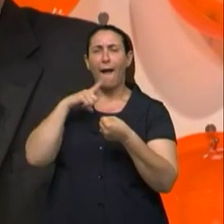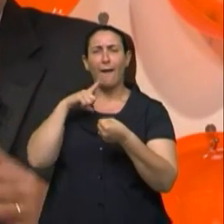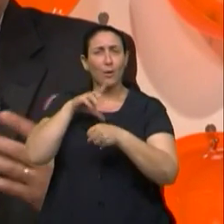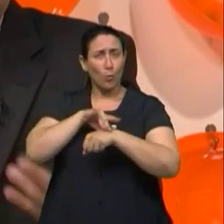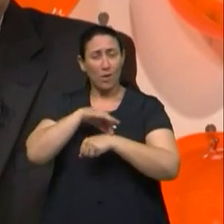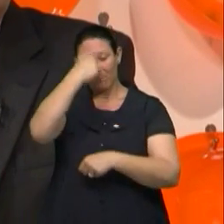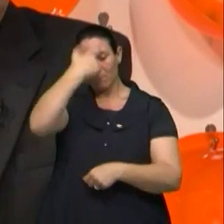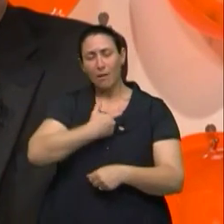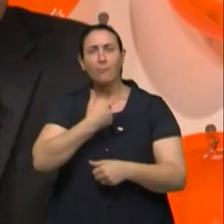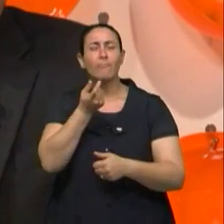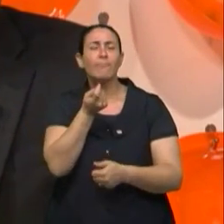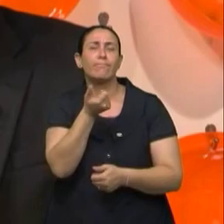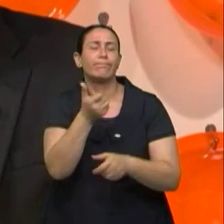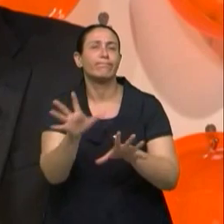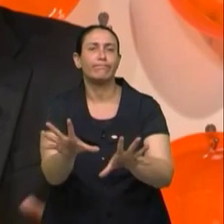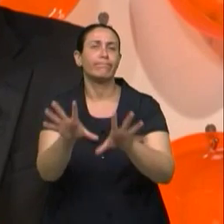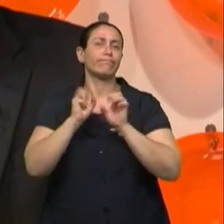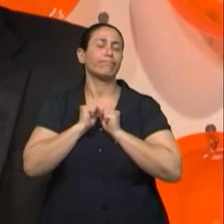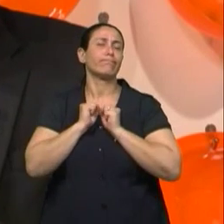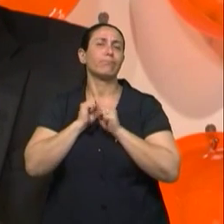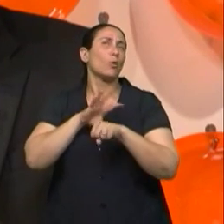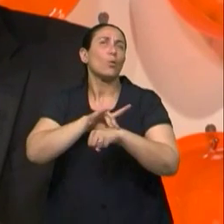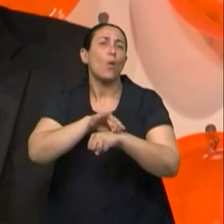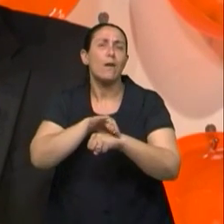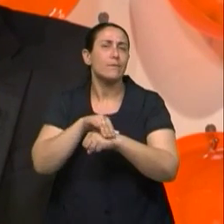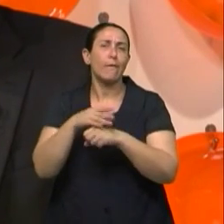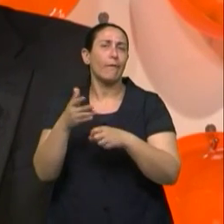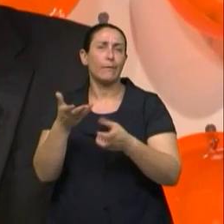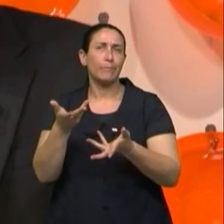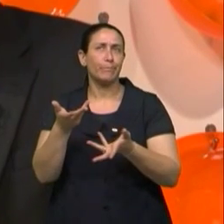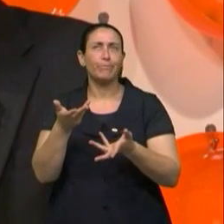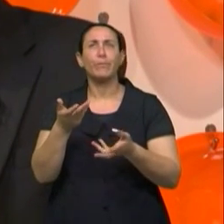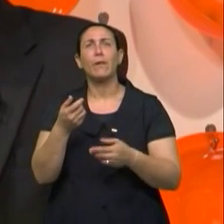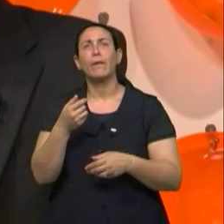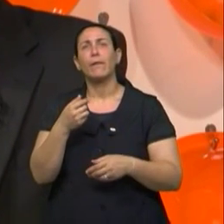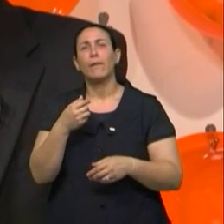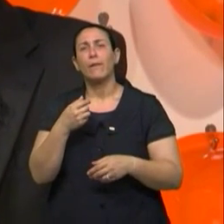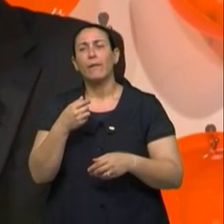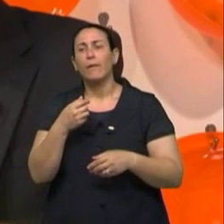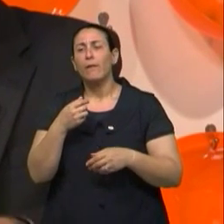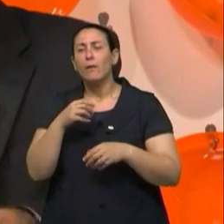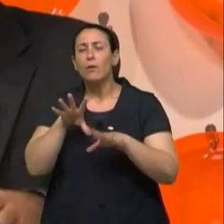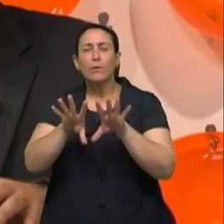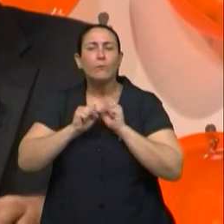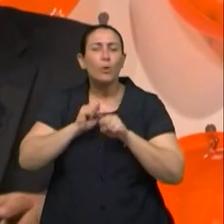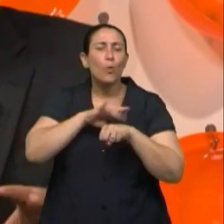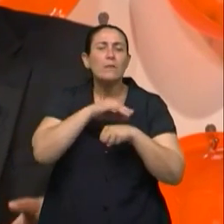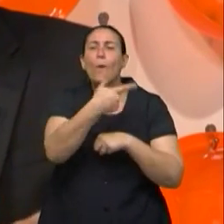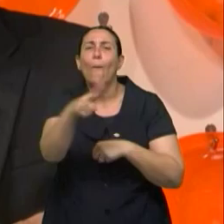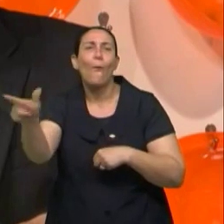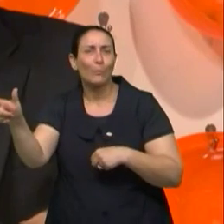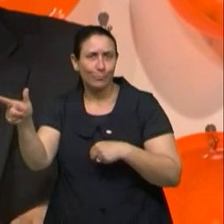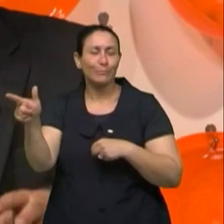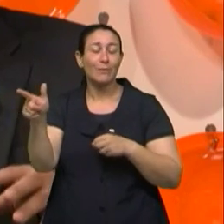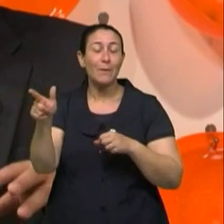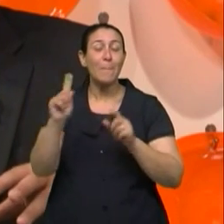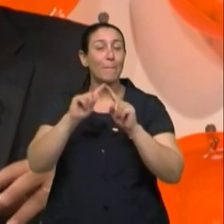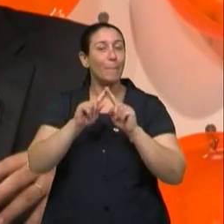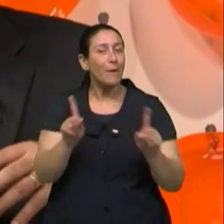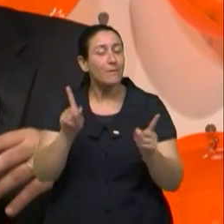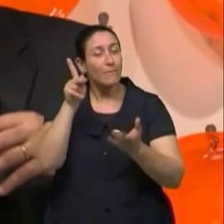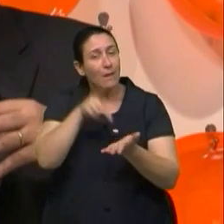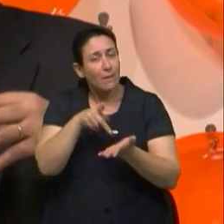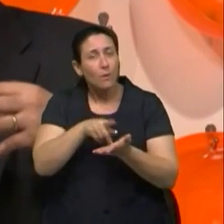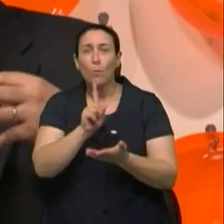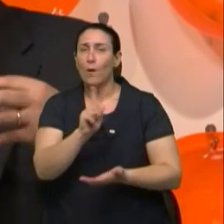o vírus possam ter alguns tipos de infecção. Mas atualmente a gente sabe que não é só isso. Que, na